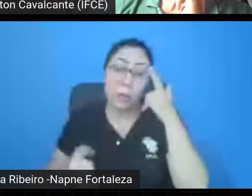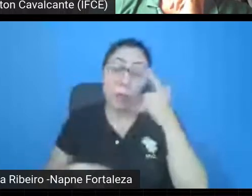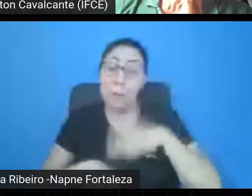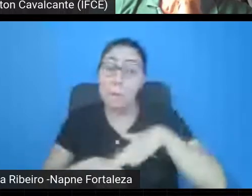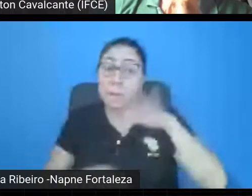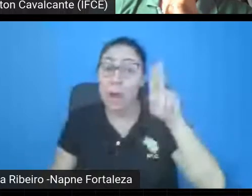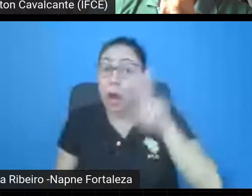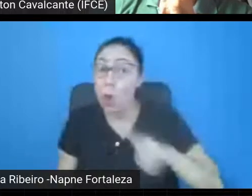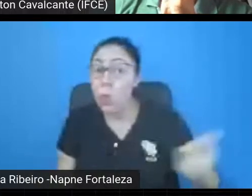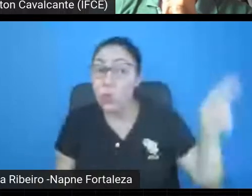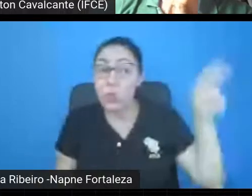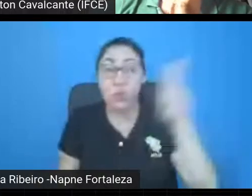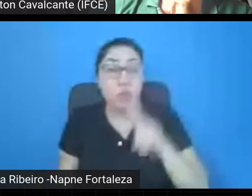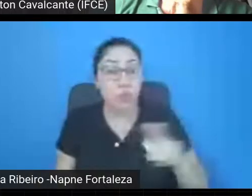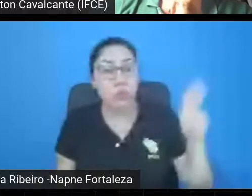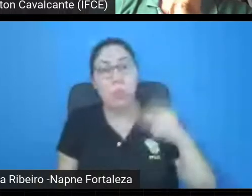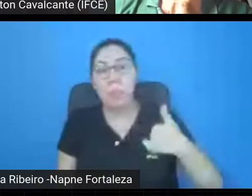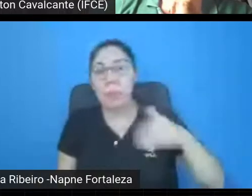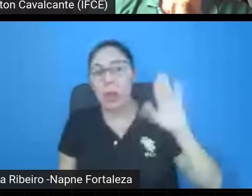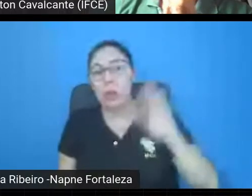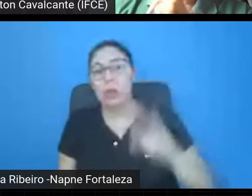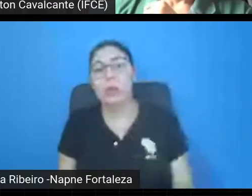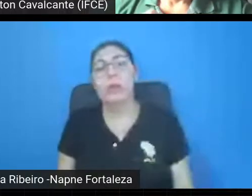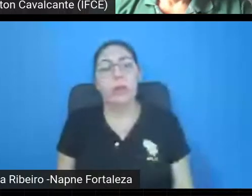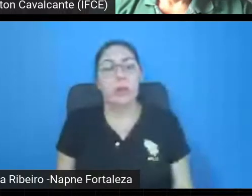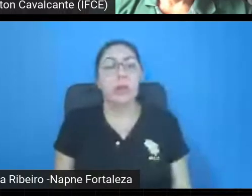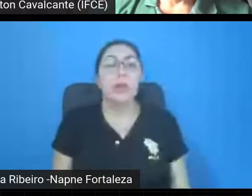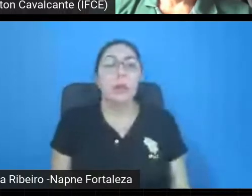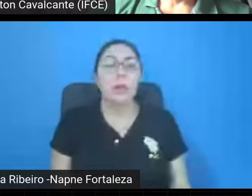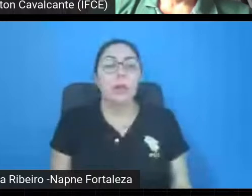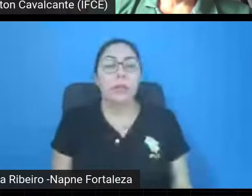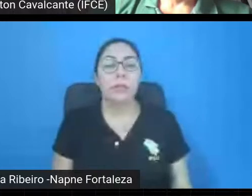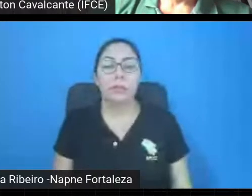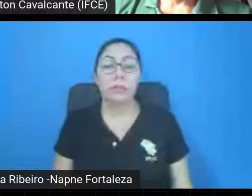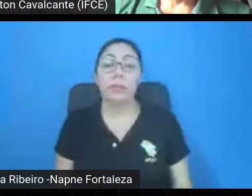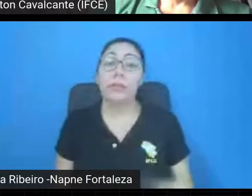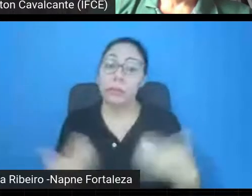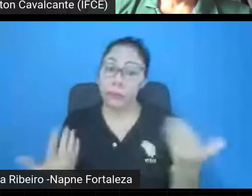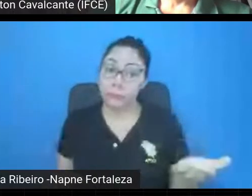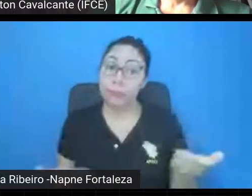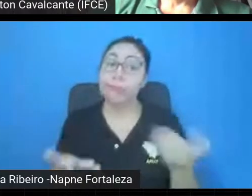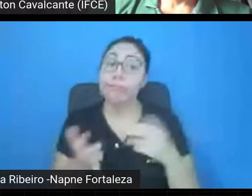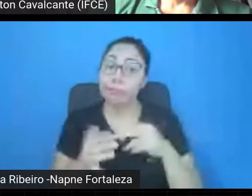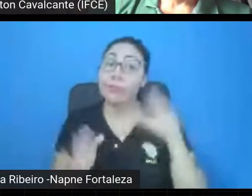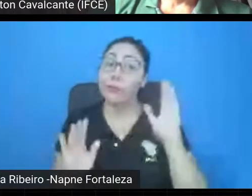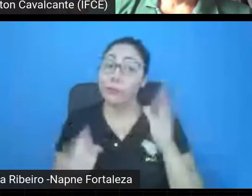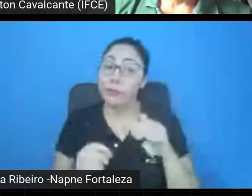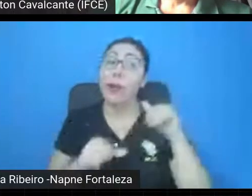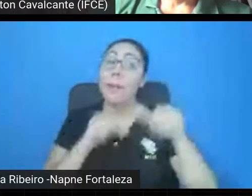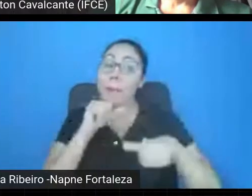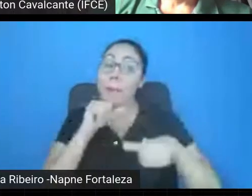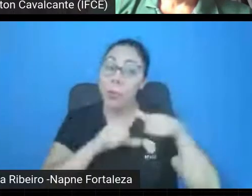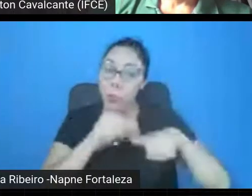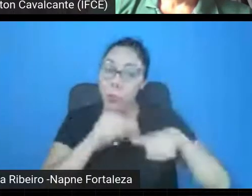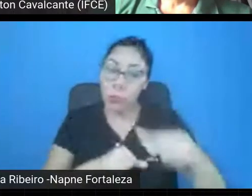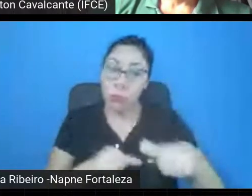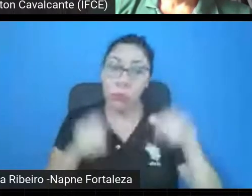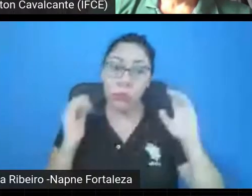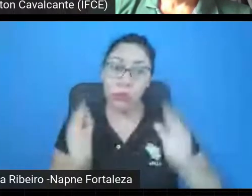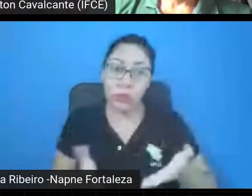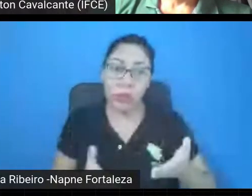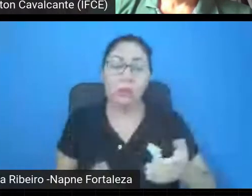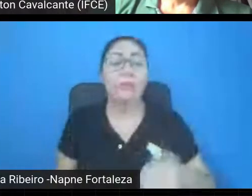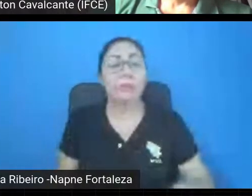astrofísica, então é isso, as coisas mudaram, mudou e mudou radicalmente, é importante se